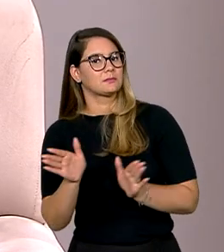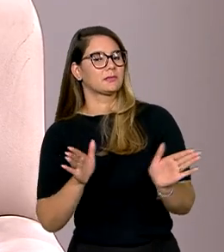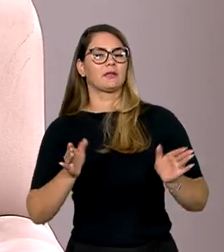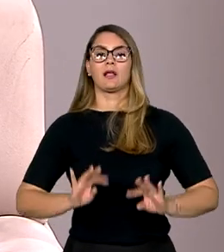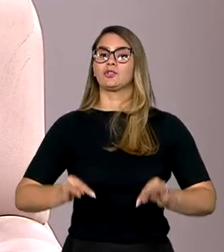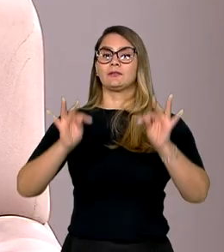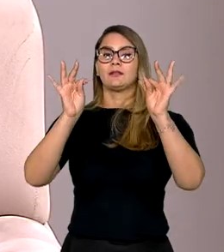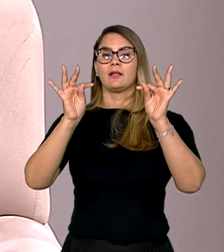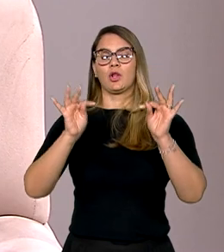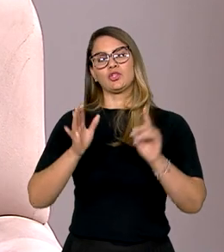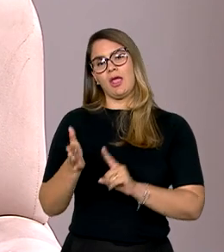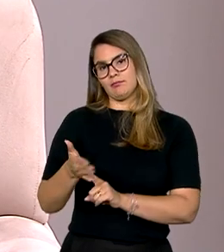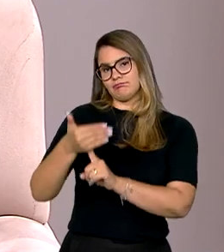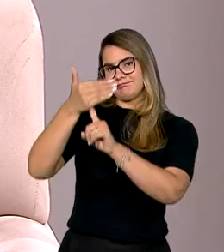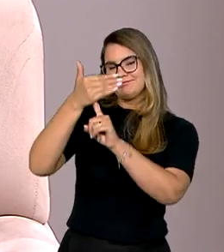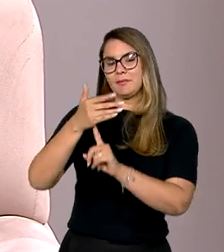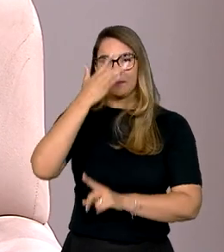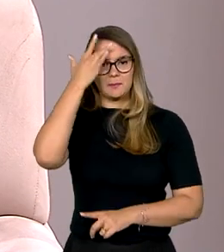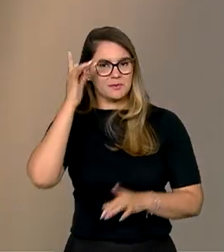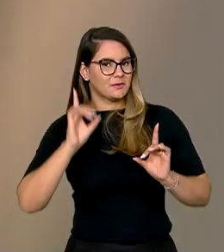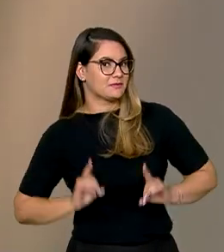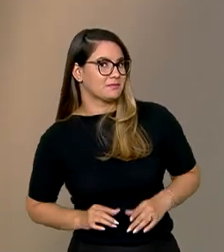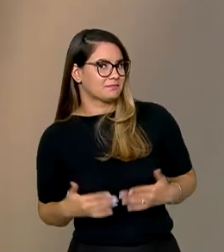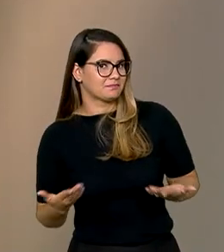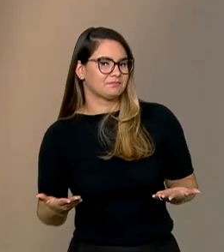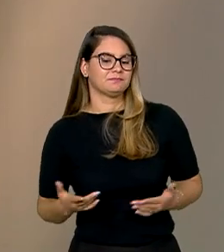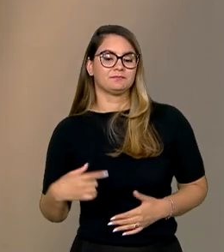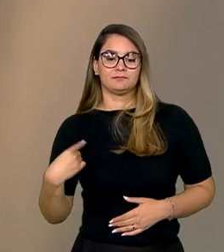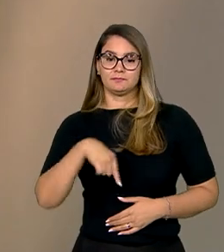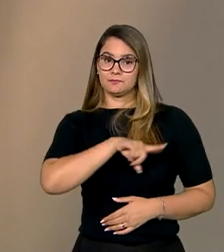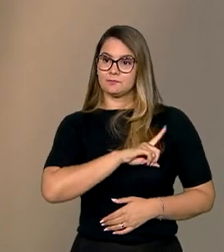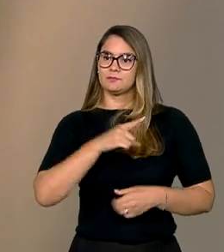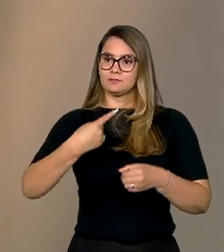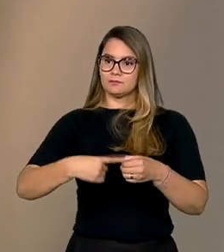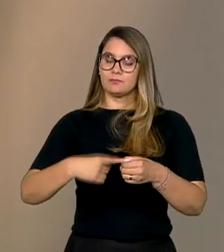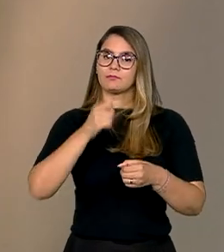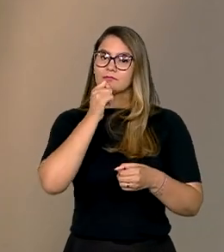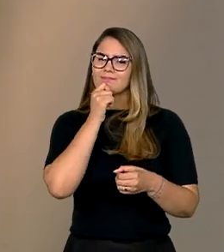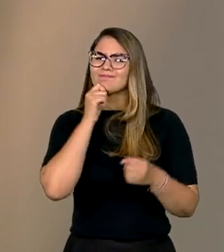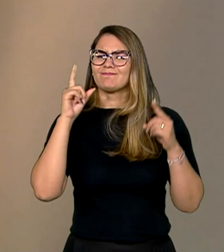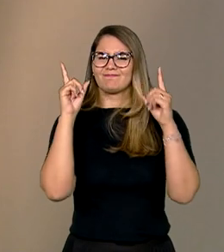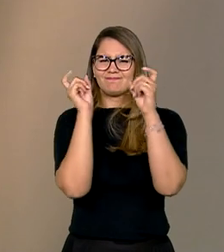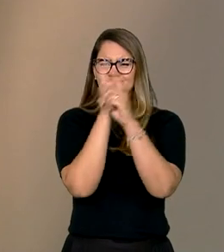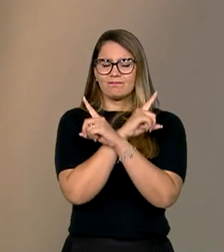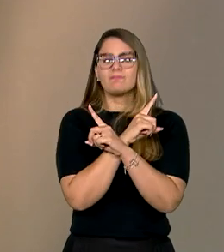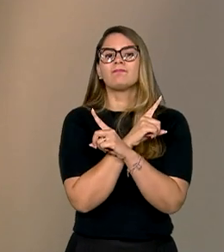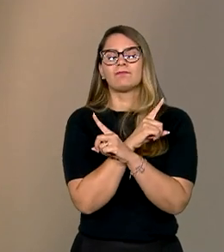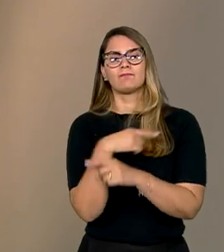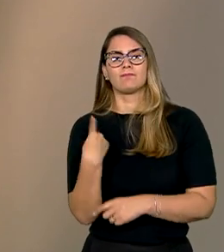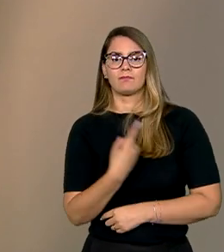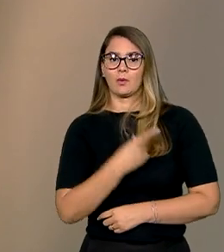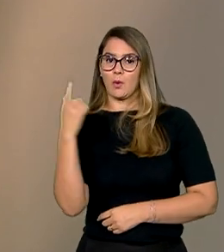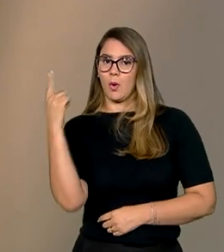e tecnologias assistivas para pessoas com deficiência. As nossas cidades ainda são territórios muito difíceis, né, para que a gente